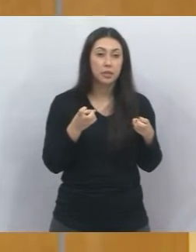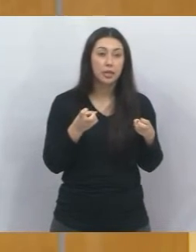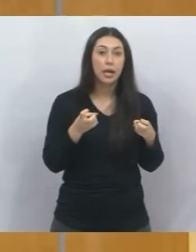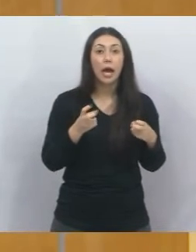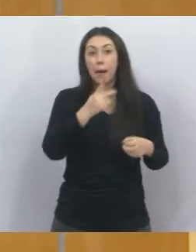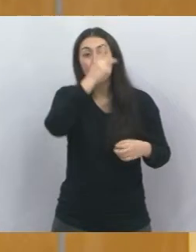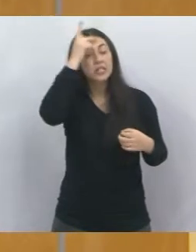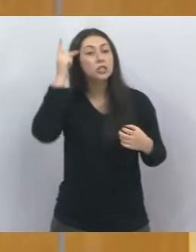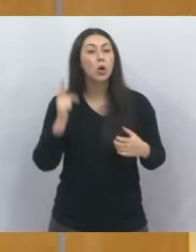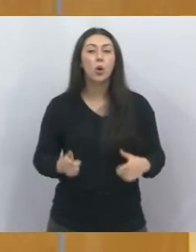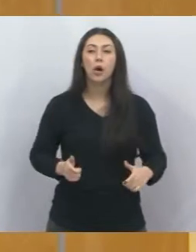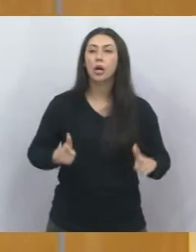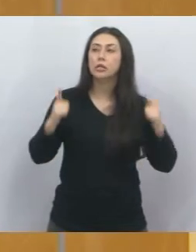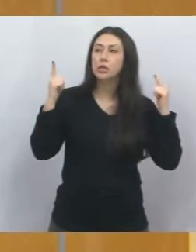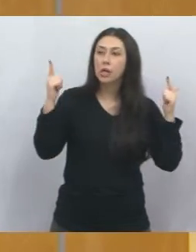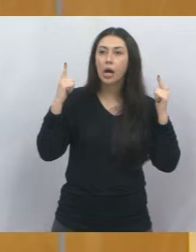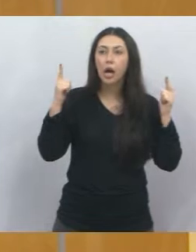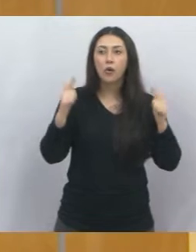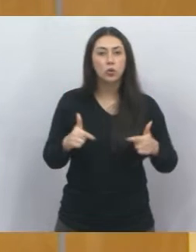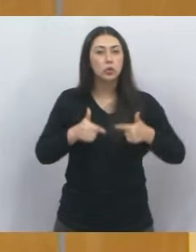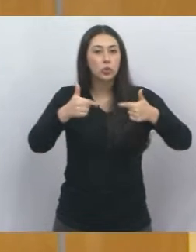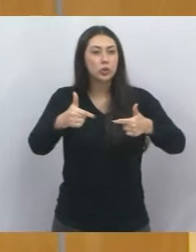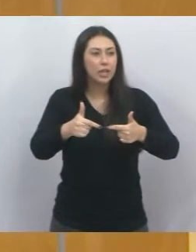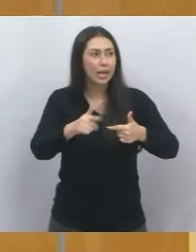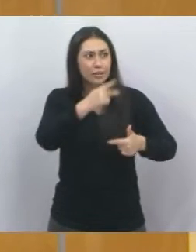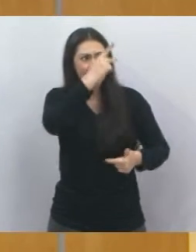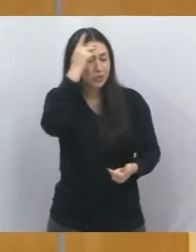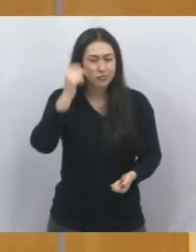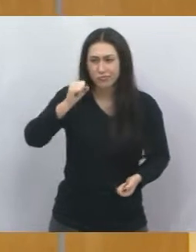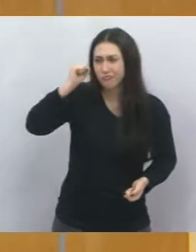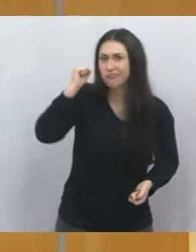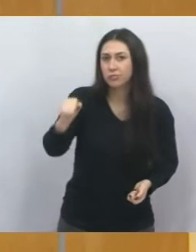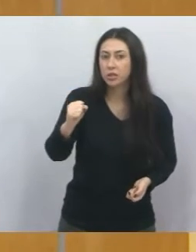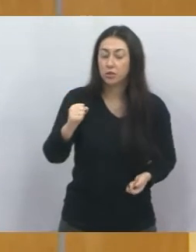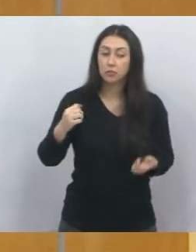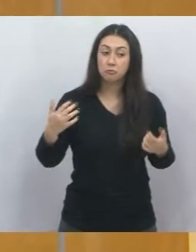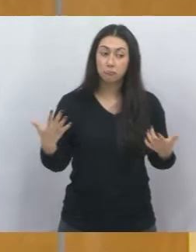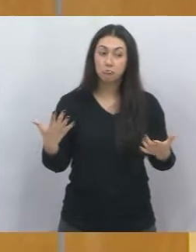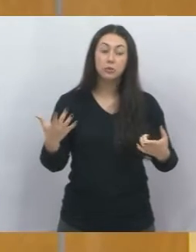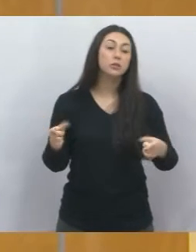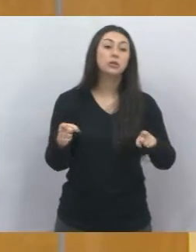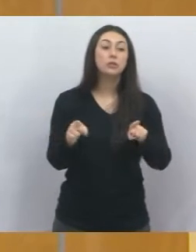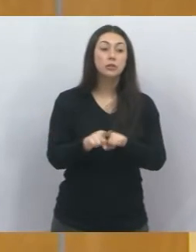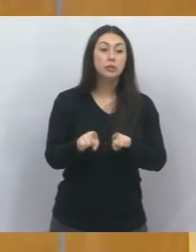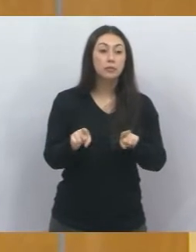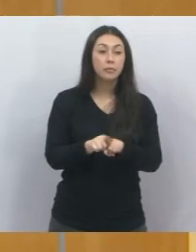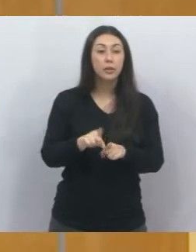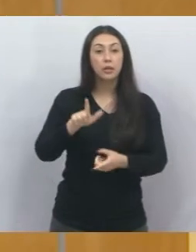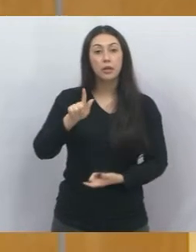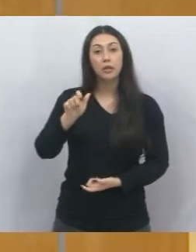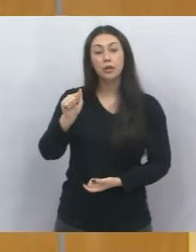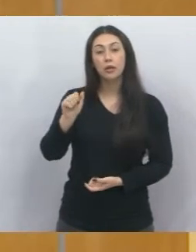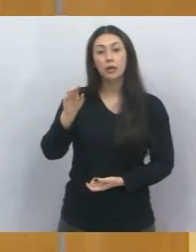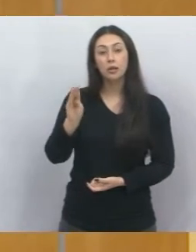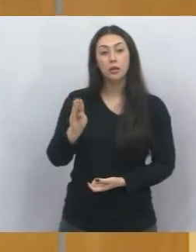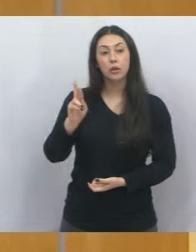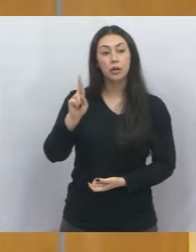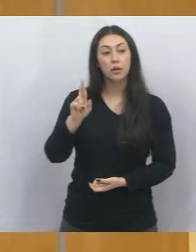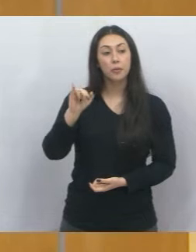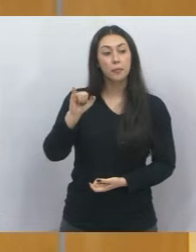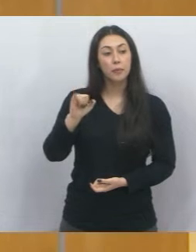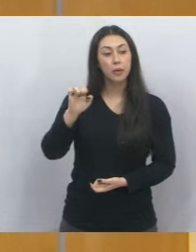uma causa e é brutamente assassinado. E também sobre a Gabriela, né, a